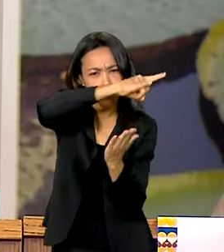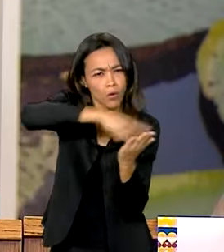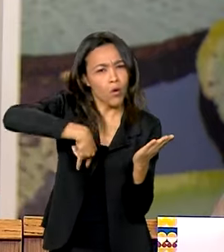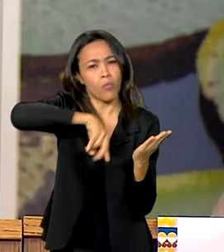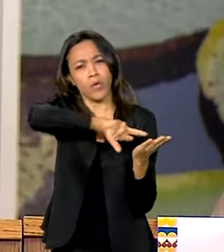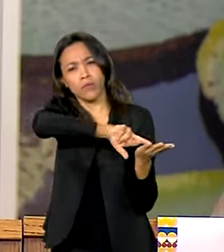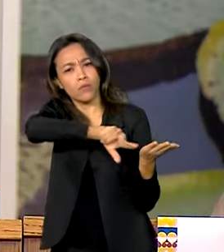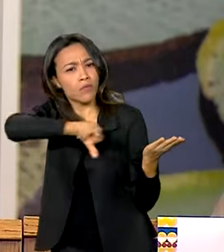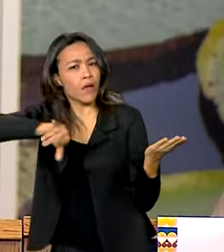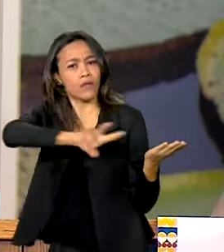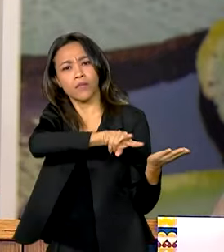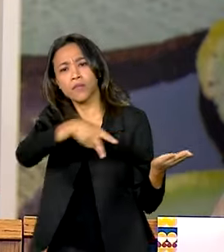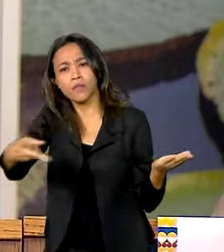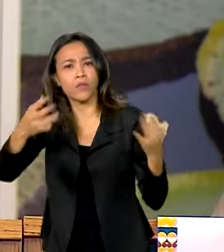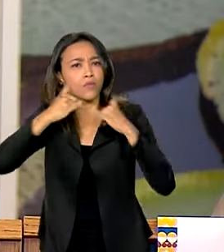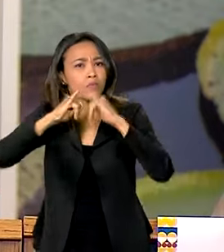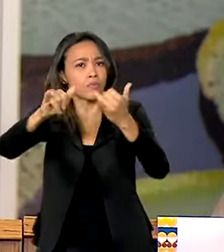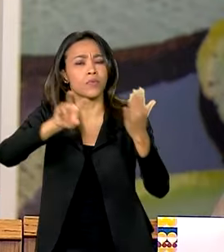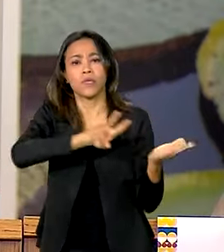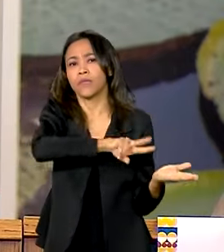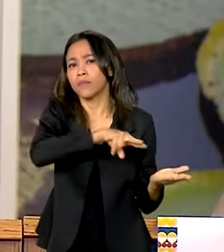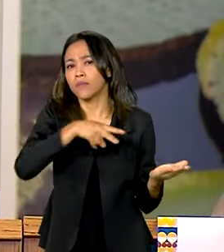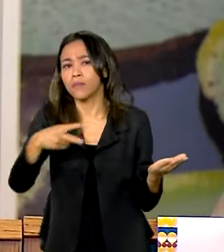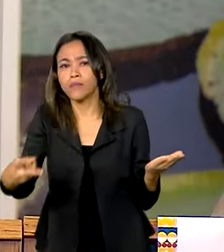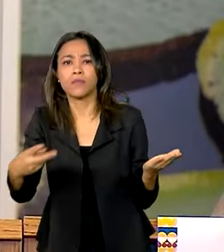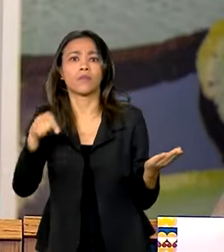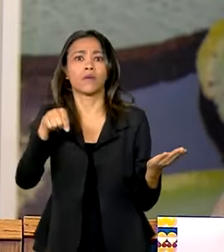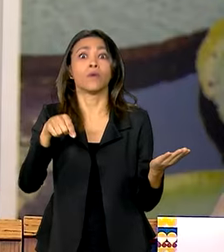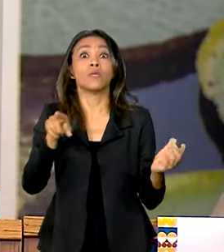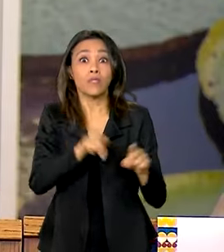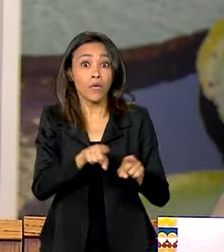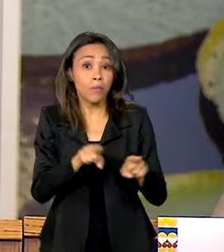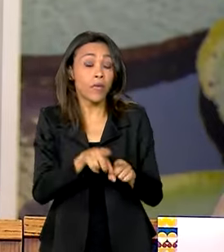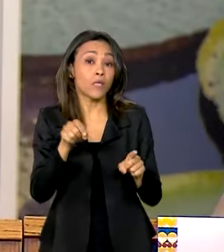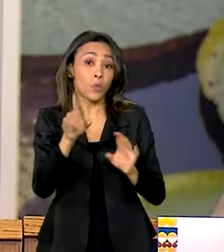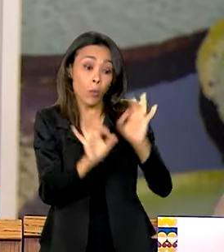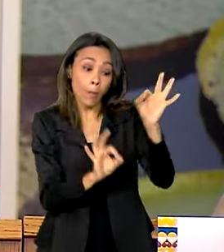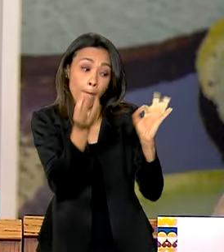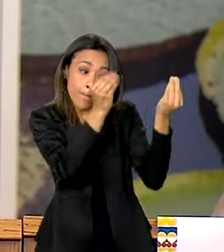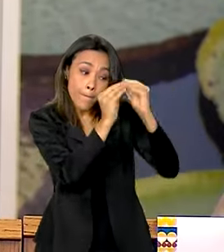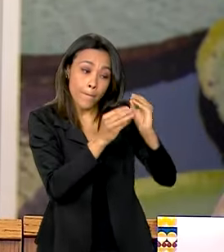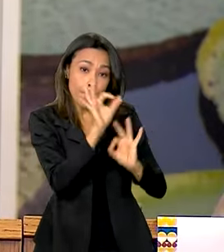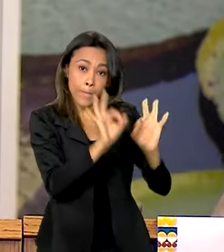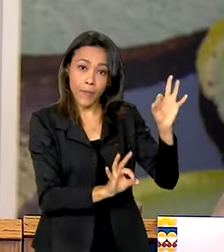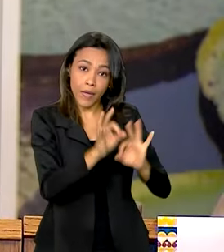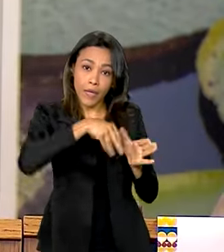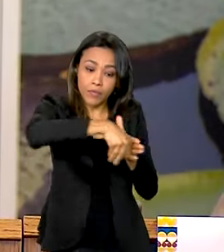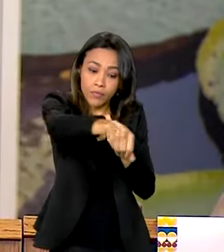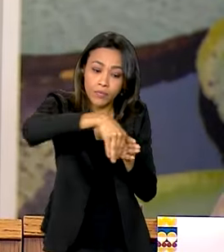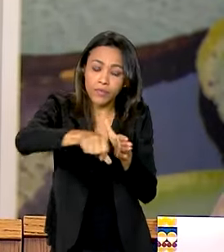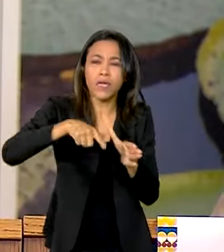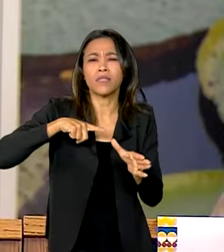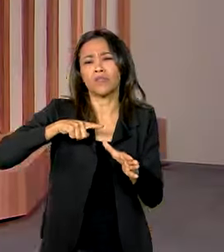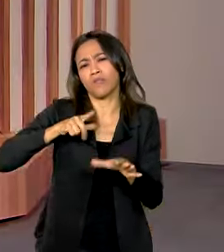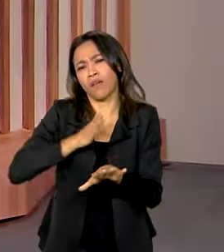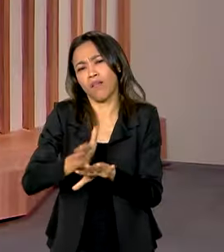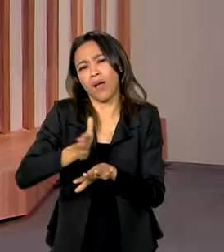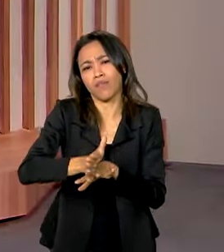energética, isso está nas metas do próprio plano SAFRA, ou seja, é uma agenda transversal.